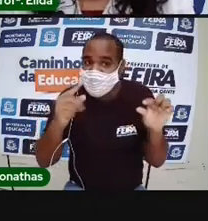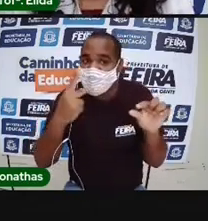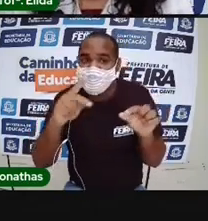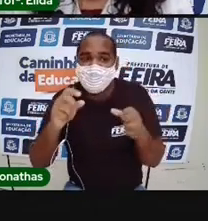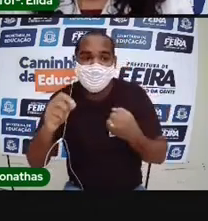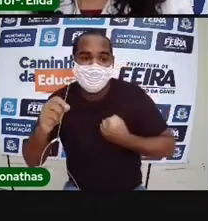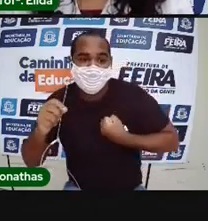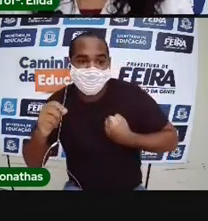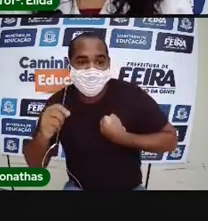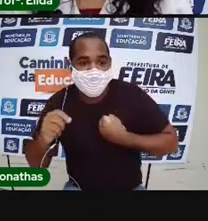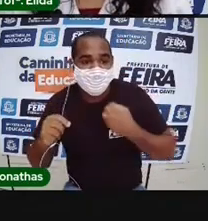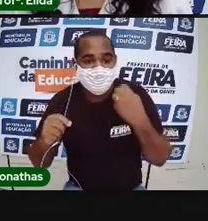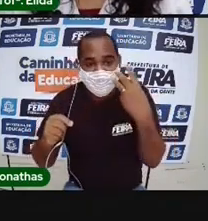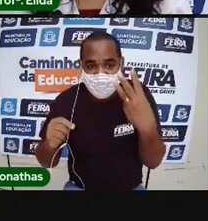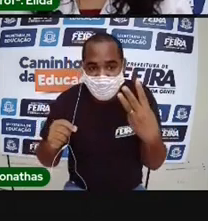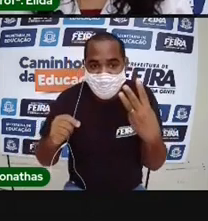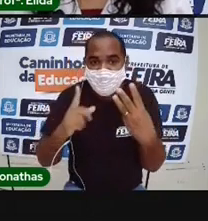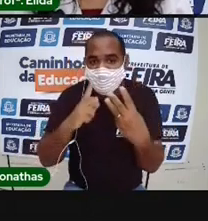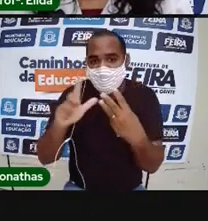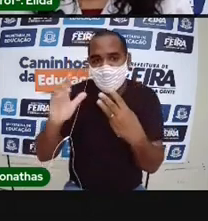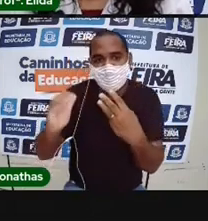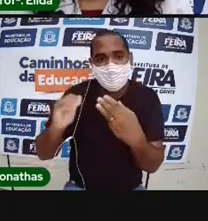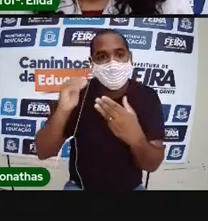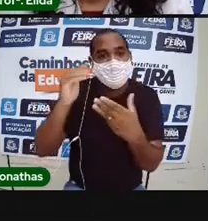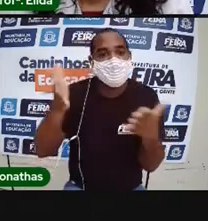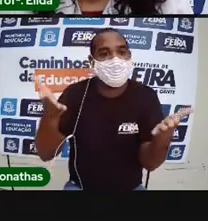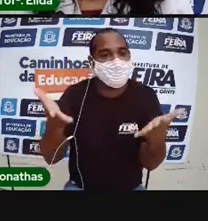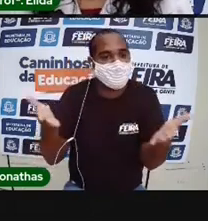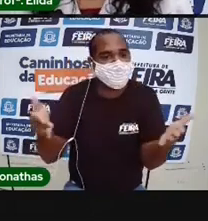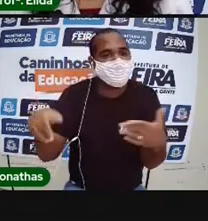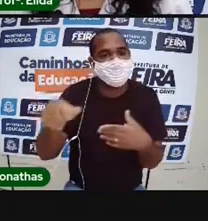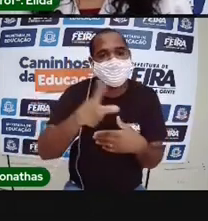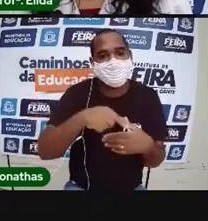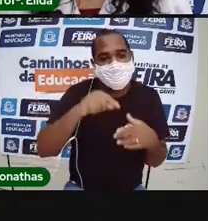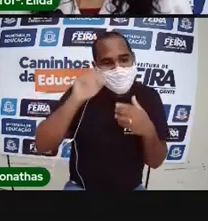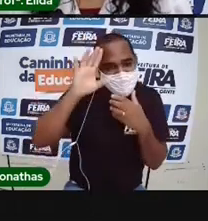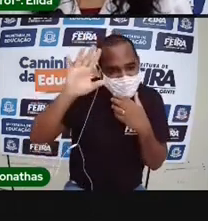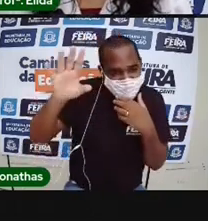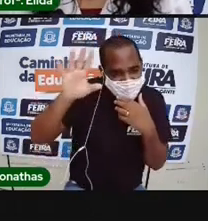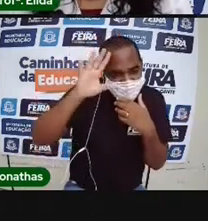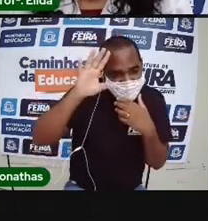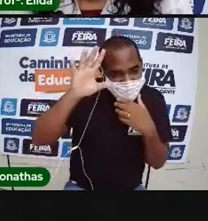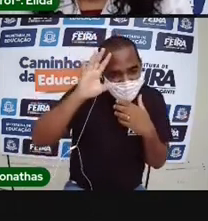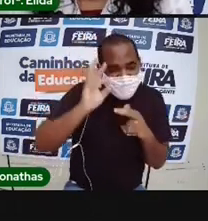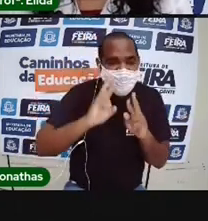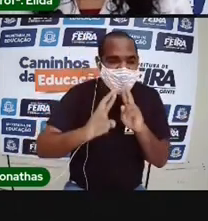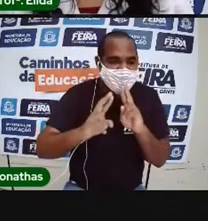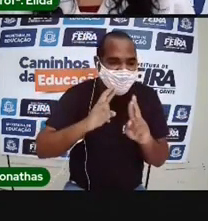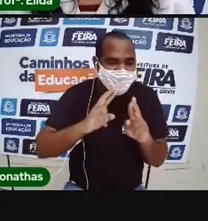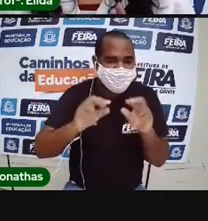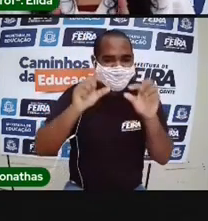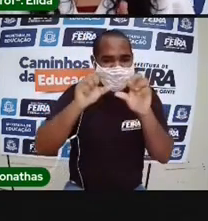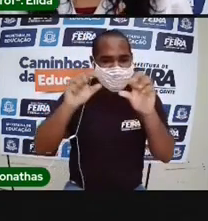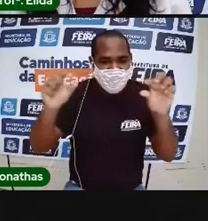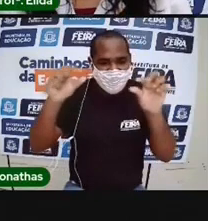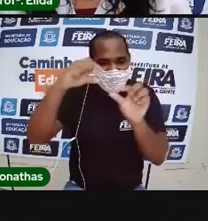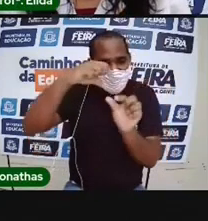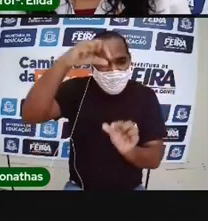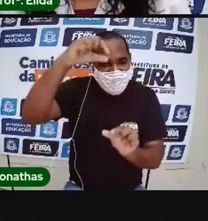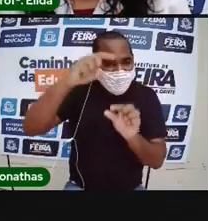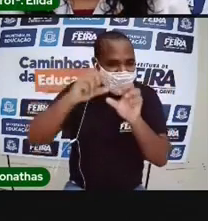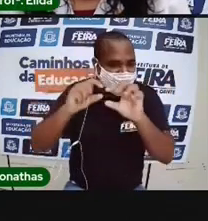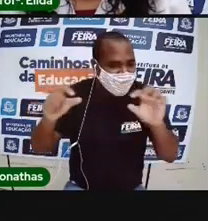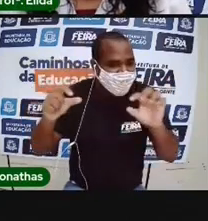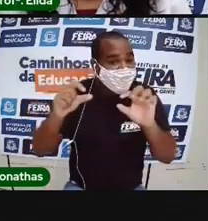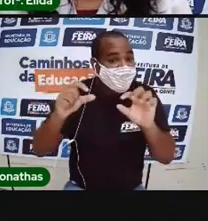três, tem assim. Agora, adivine e responda cruzadinha. A prozinha quer que